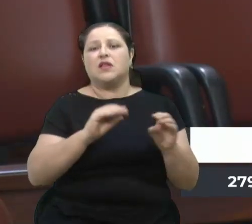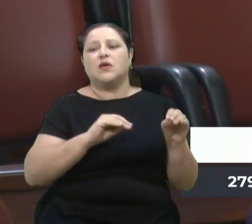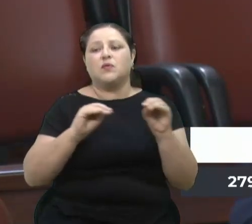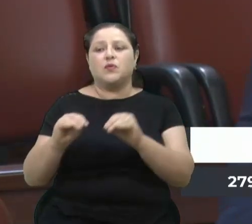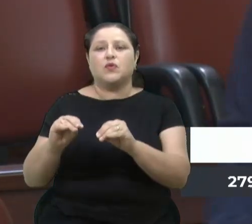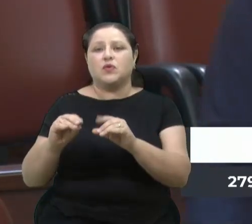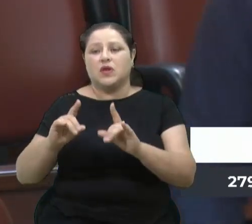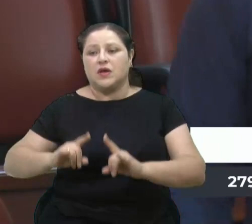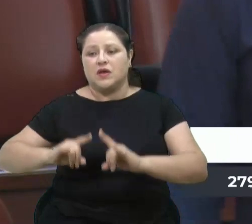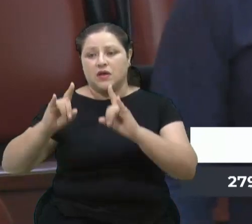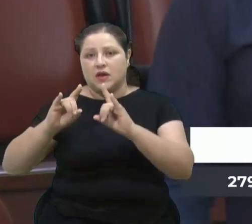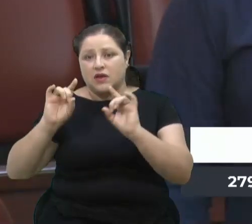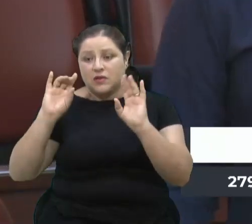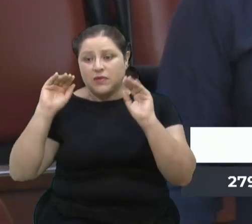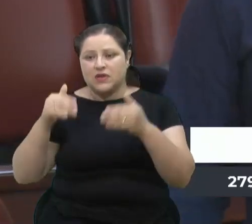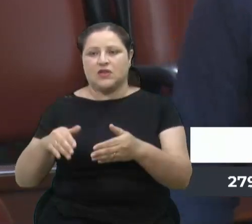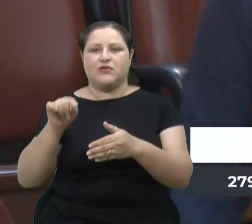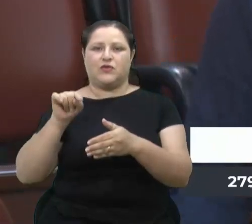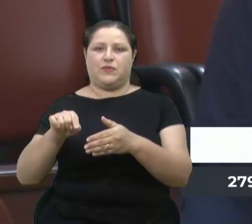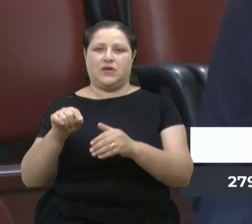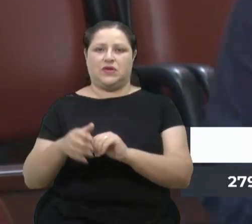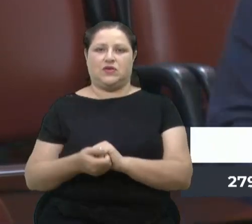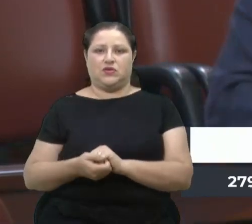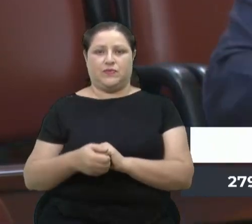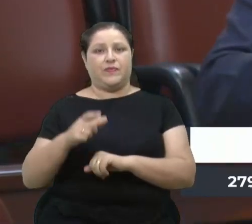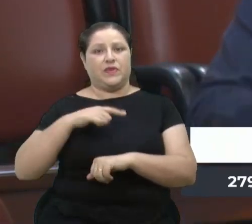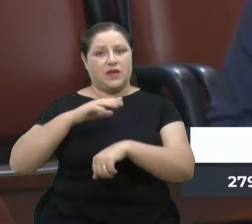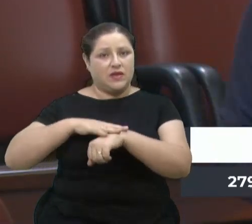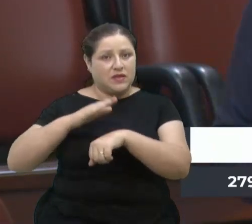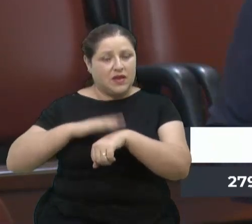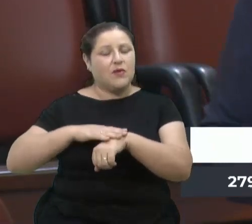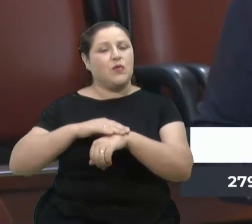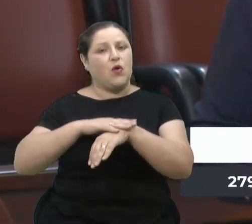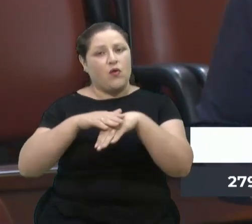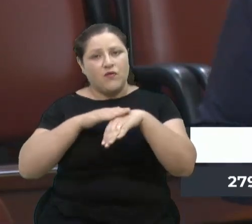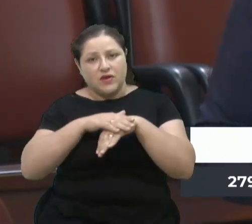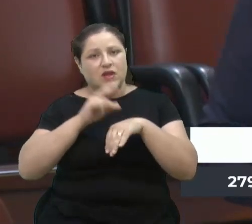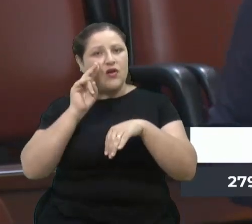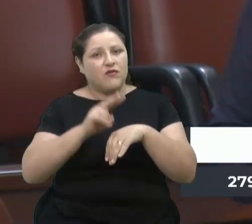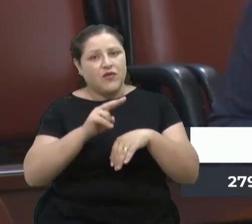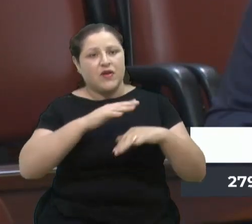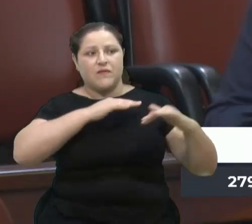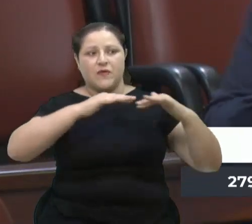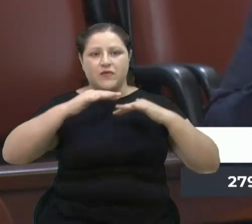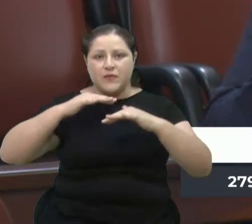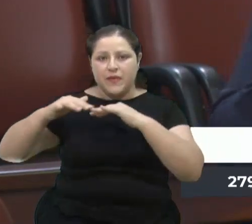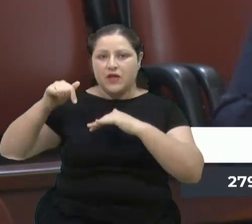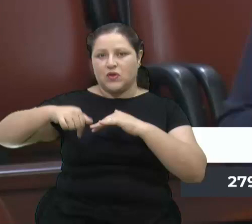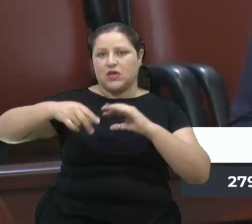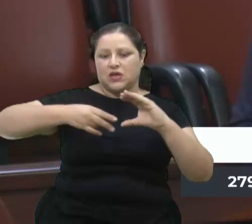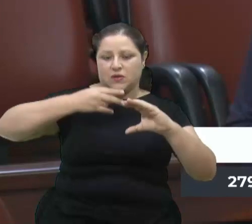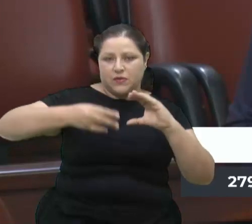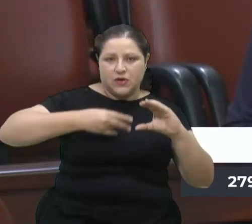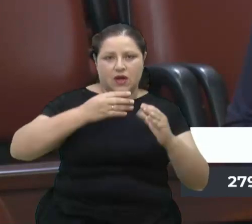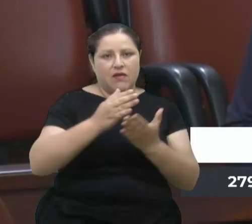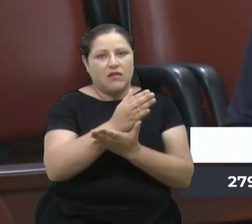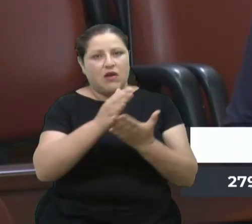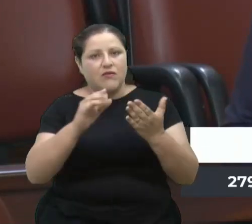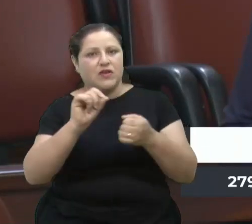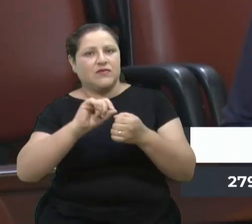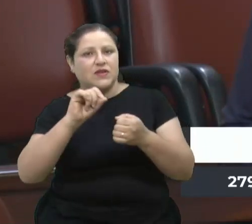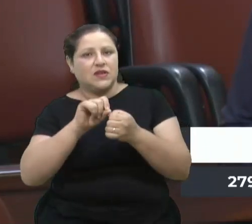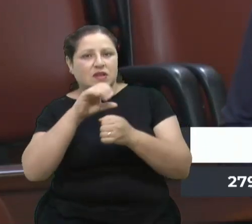Então, presidente, nós teremos tempo para conversar. Estou vendo uma movimentação aqui na Câmara de Vereadores. Daqui a pouco, de fazer uma